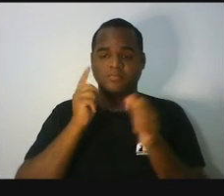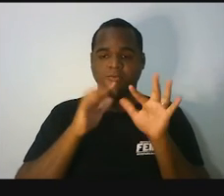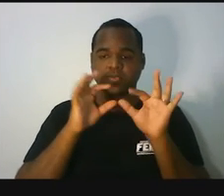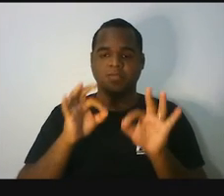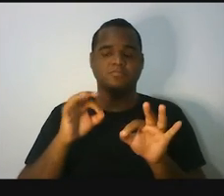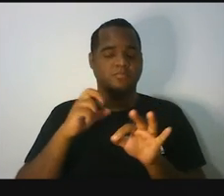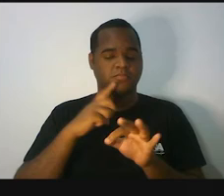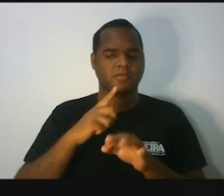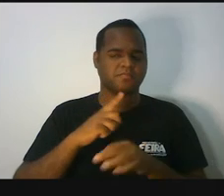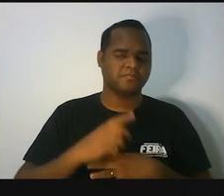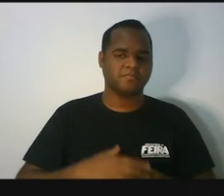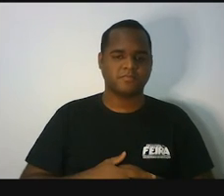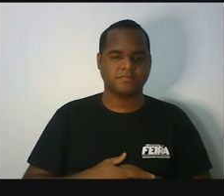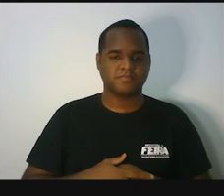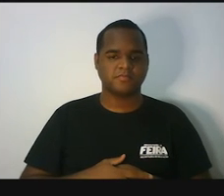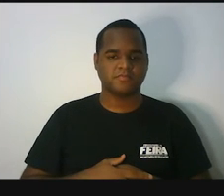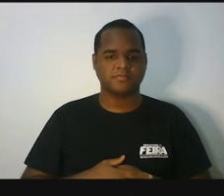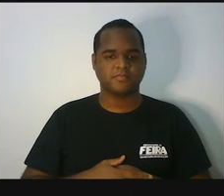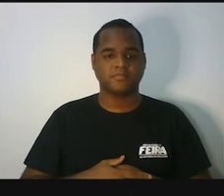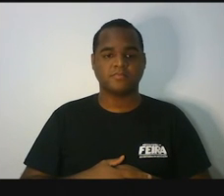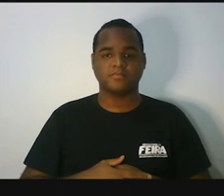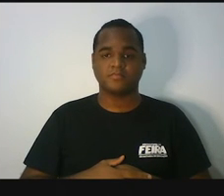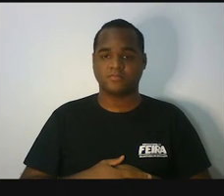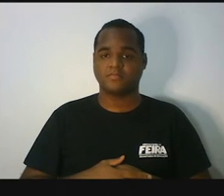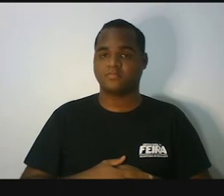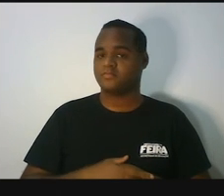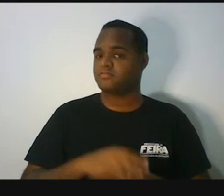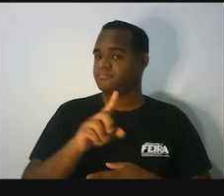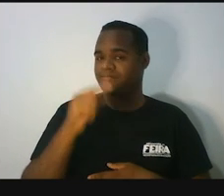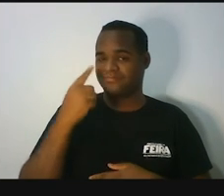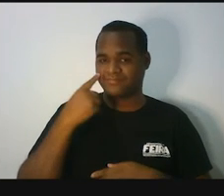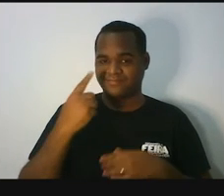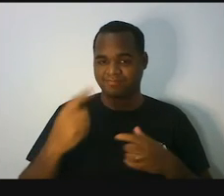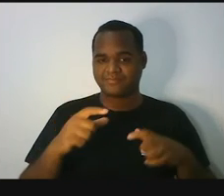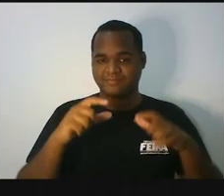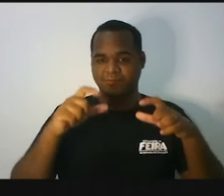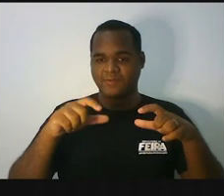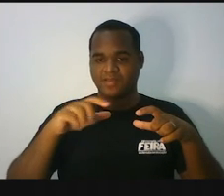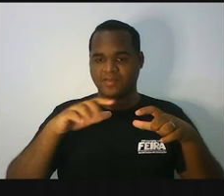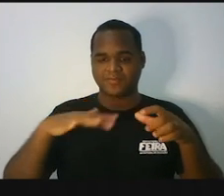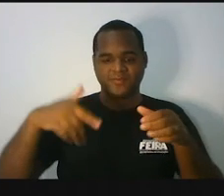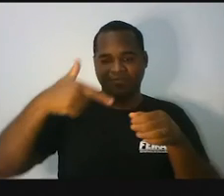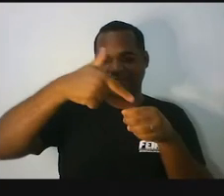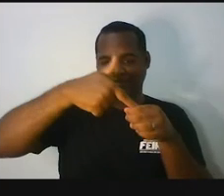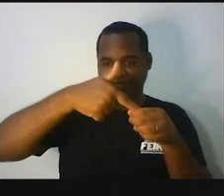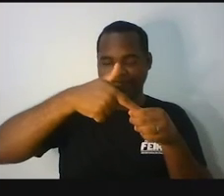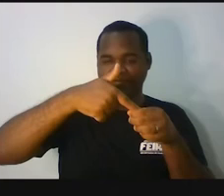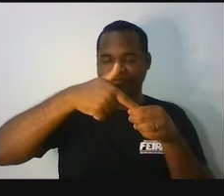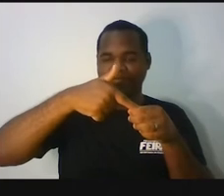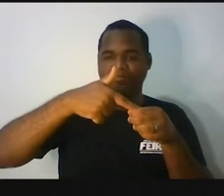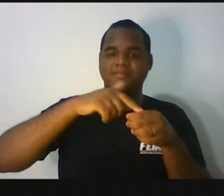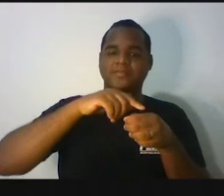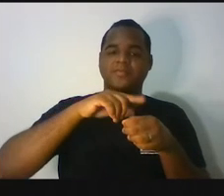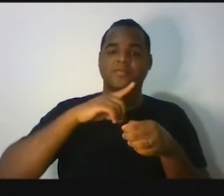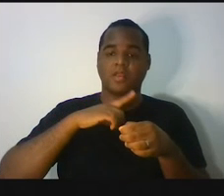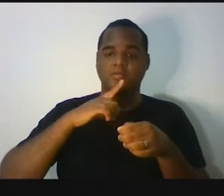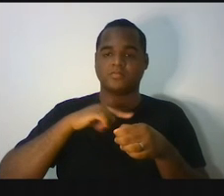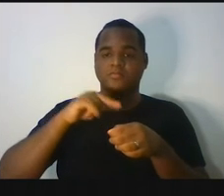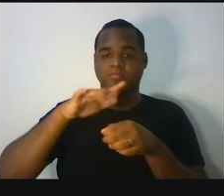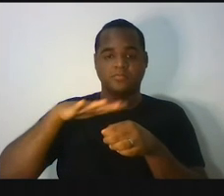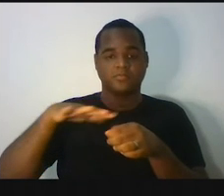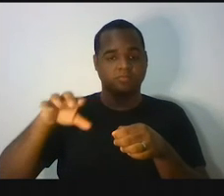Certo? Lá na situaçãozinha do posto de combustível se de um lado